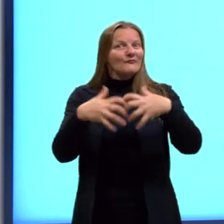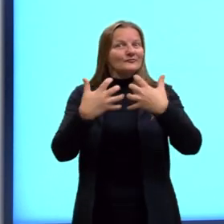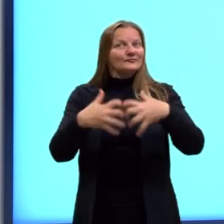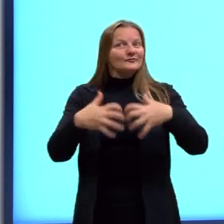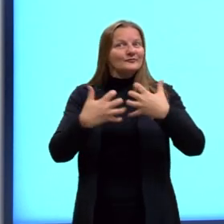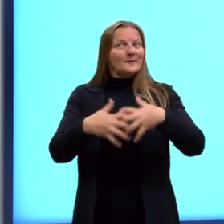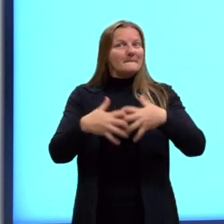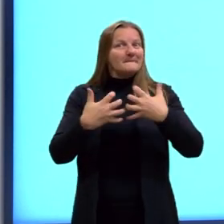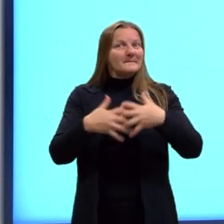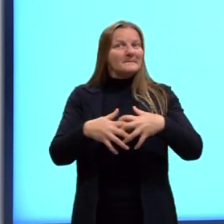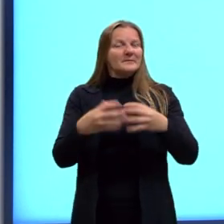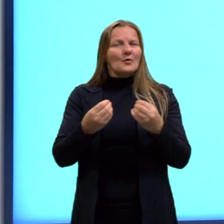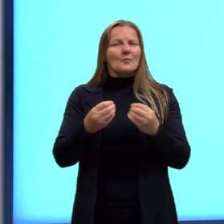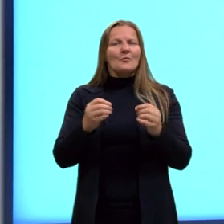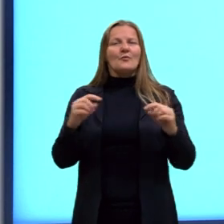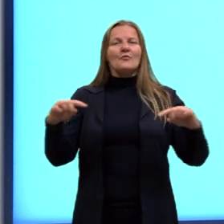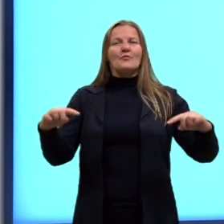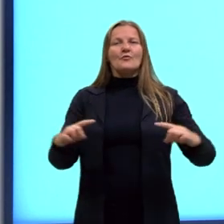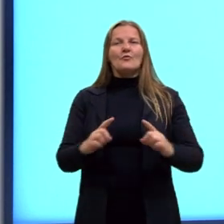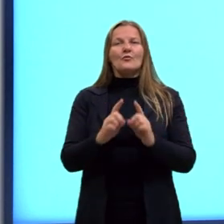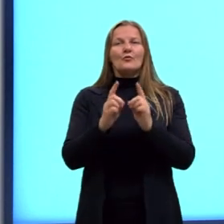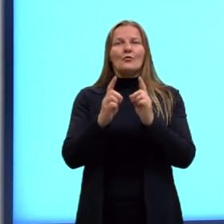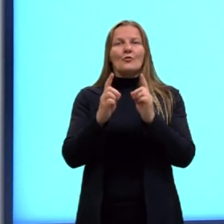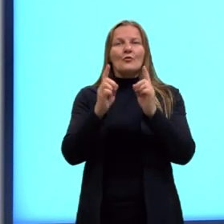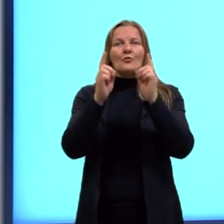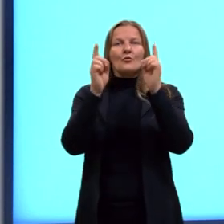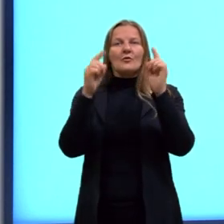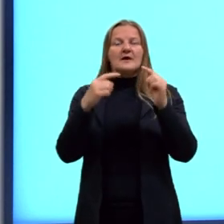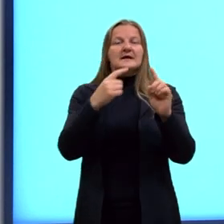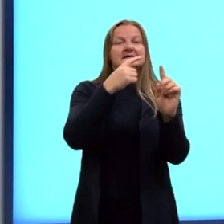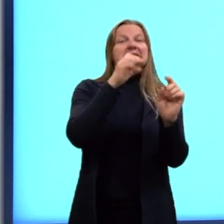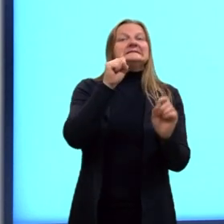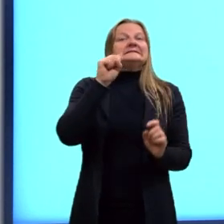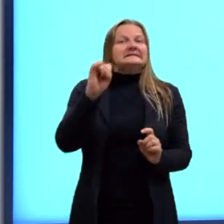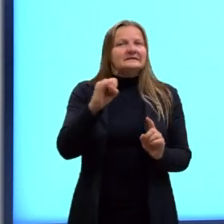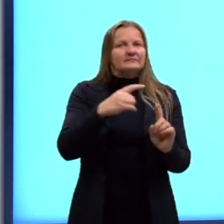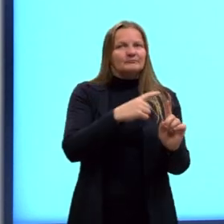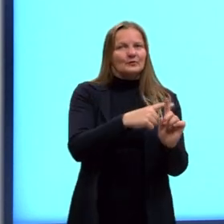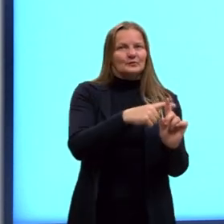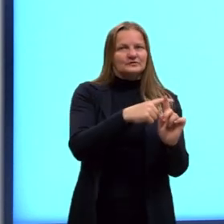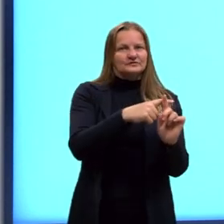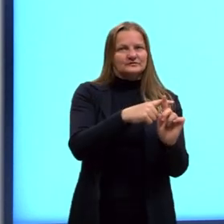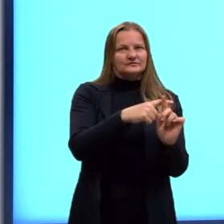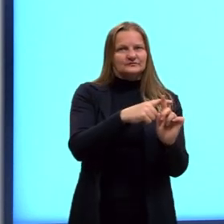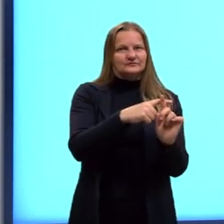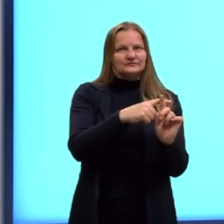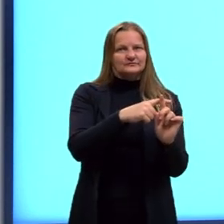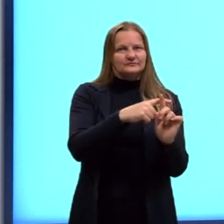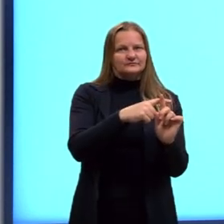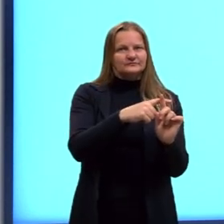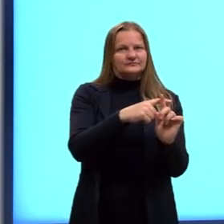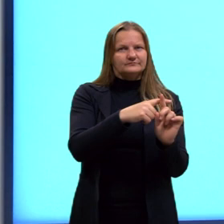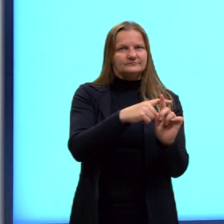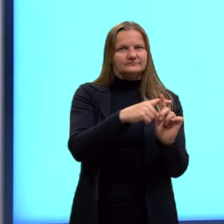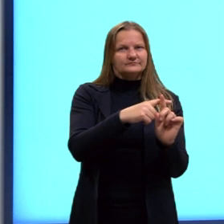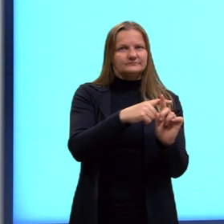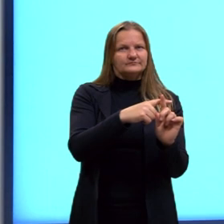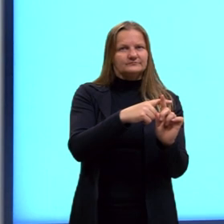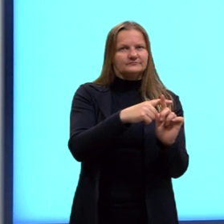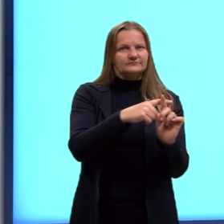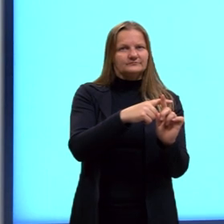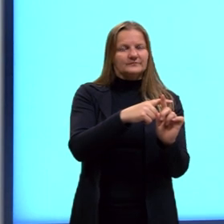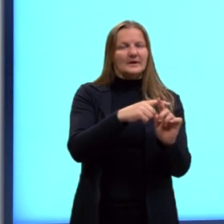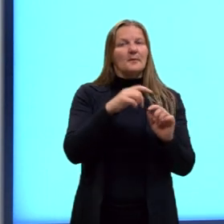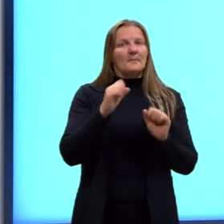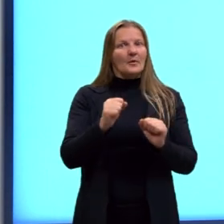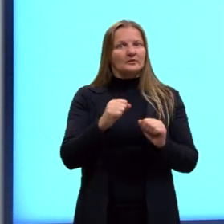linhas de campo elétrico. Então, se eu tenho uma carga positiva, aqui, somente uma carga positiva, a gente pode